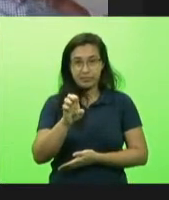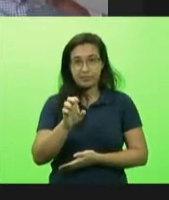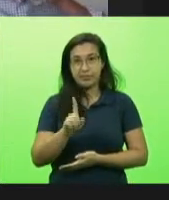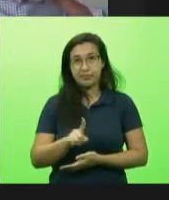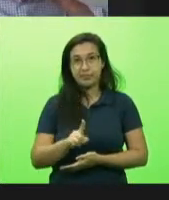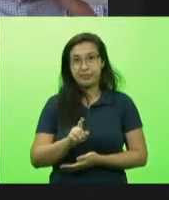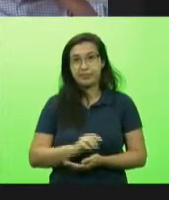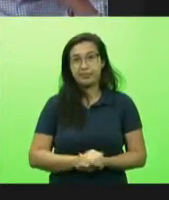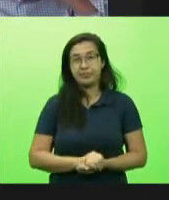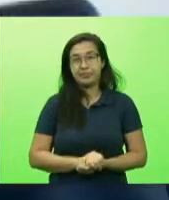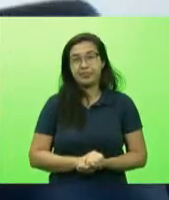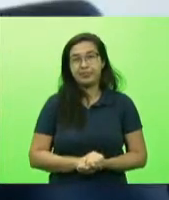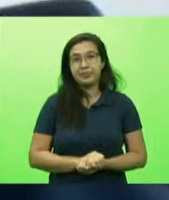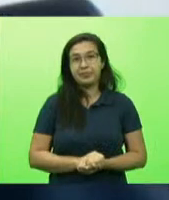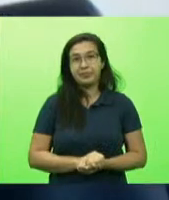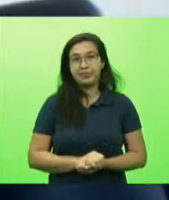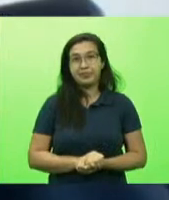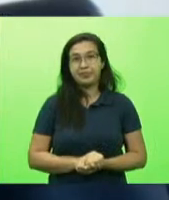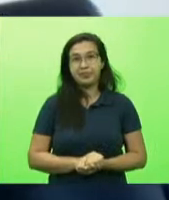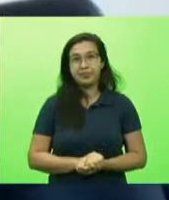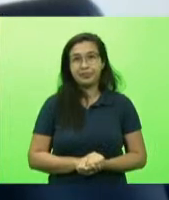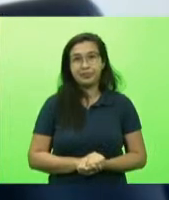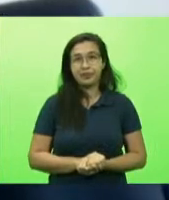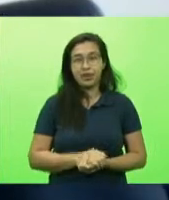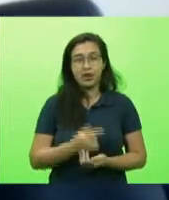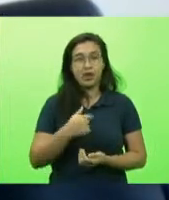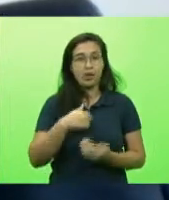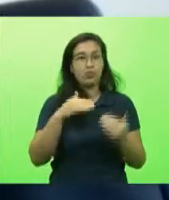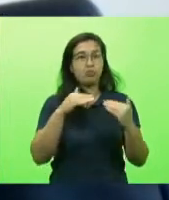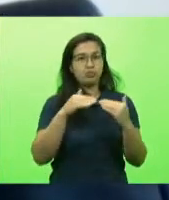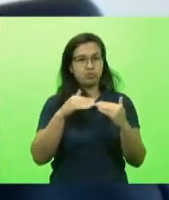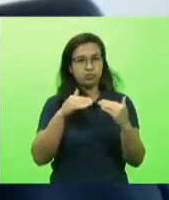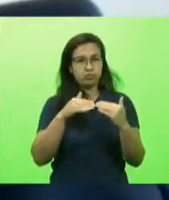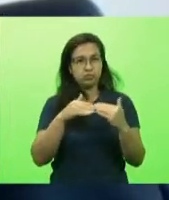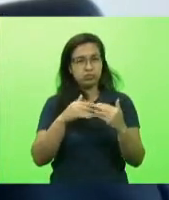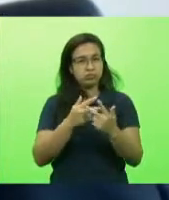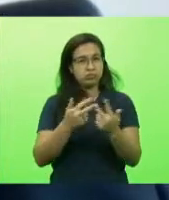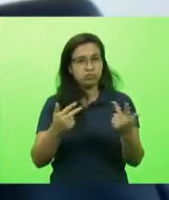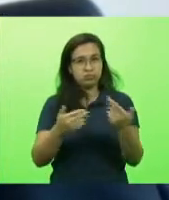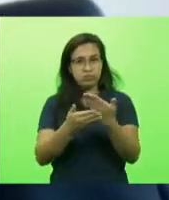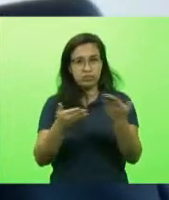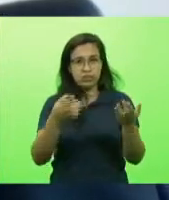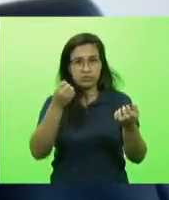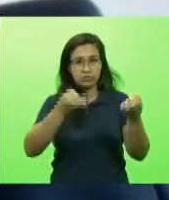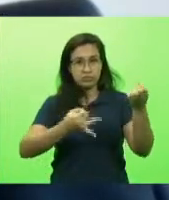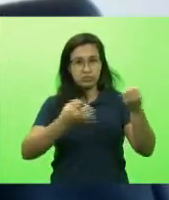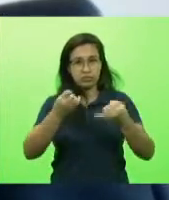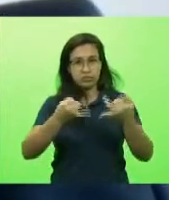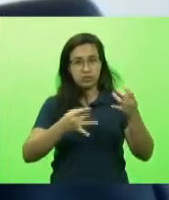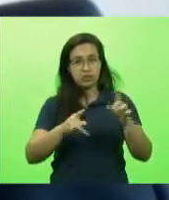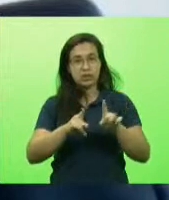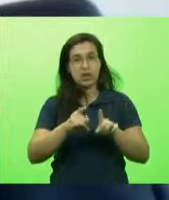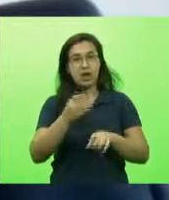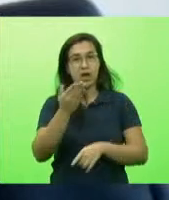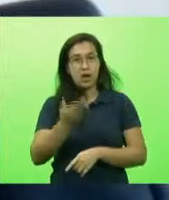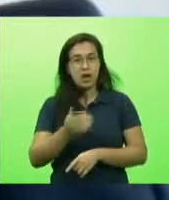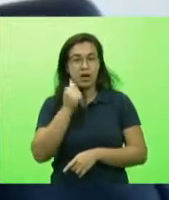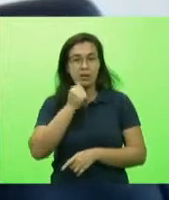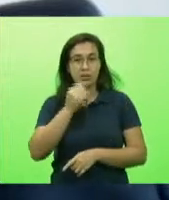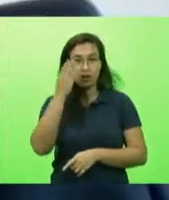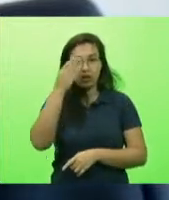senhores eu quero concordar com vários dos seus comentários deputada Carminati realmente a situação é de